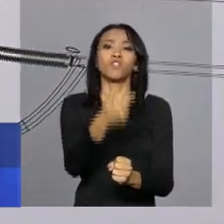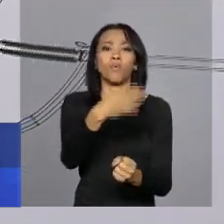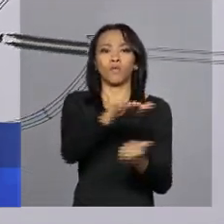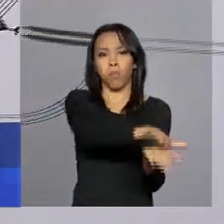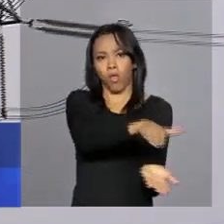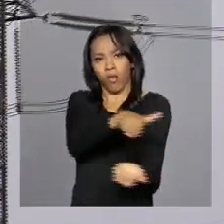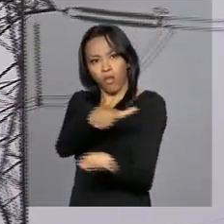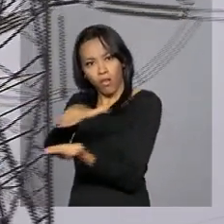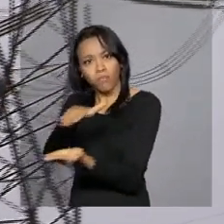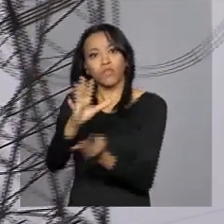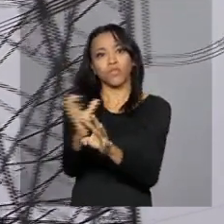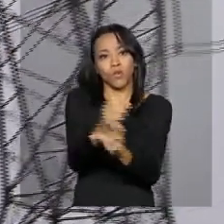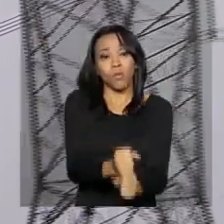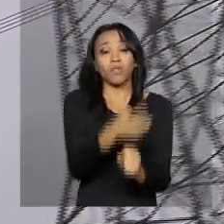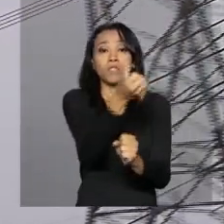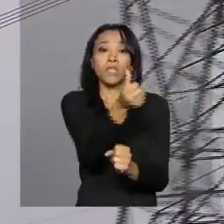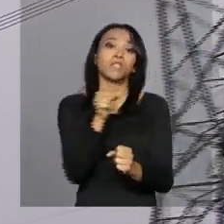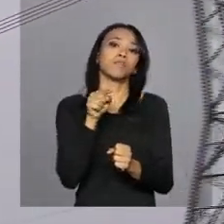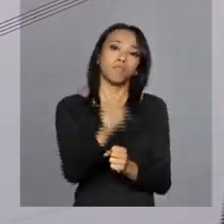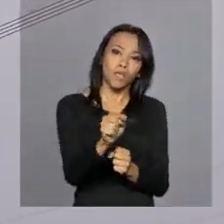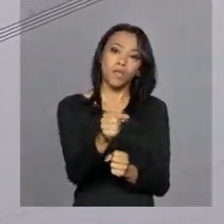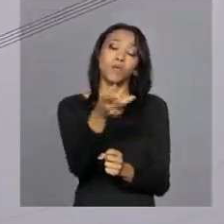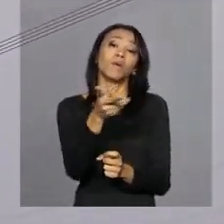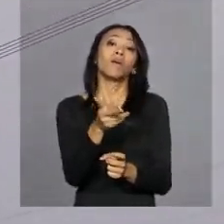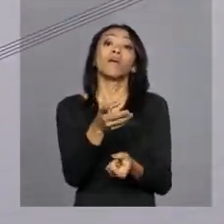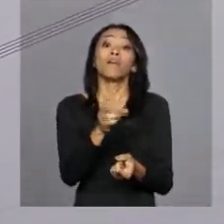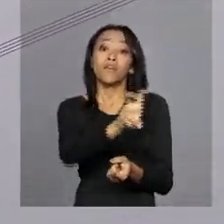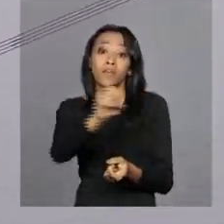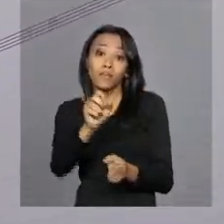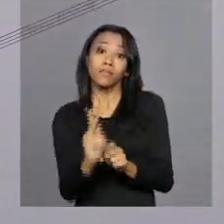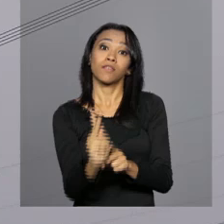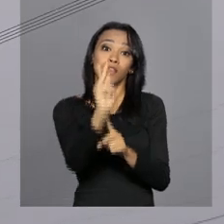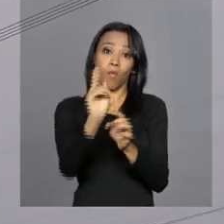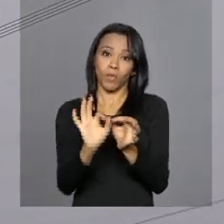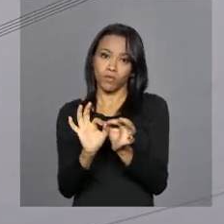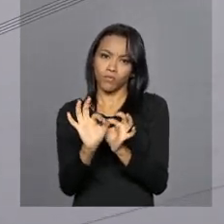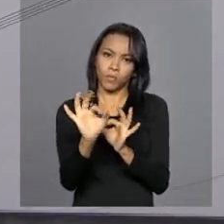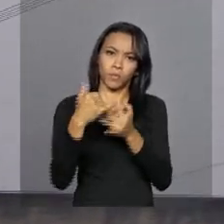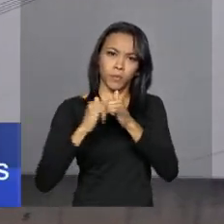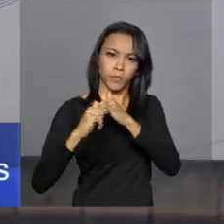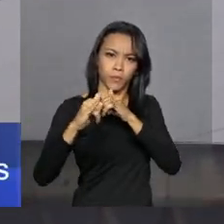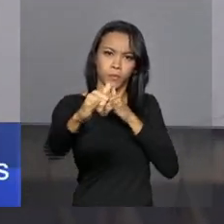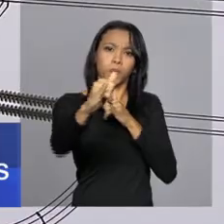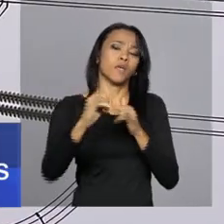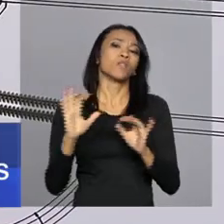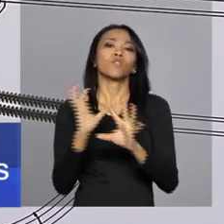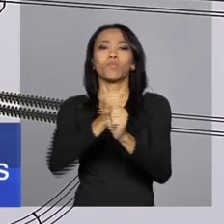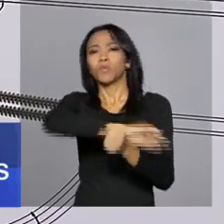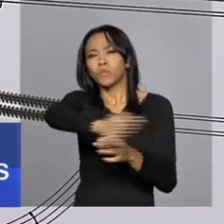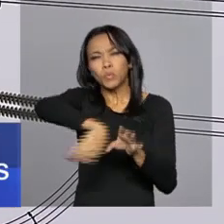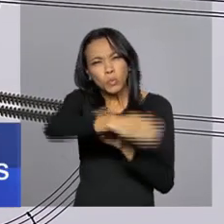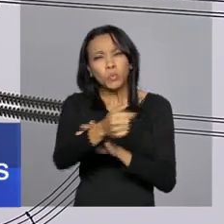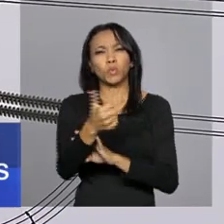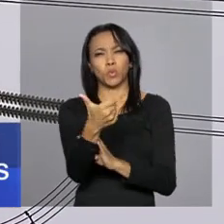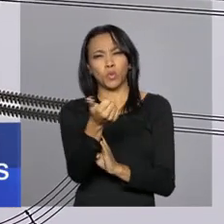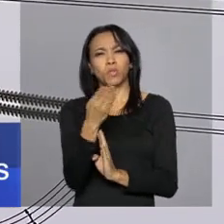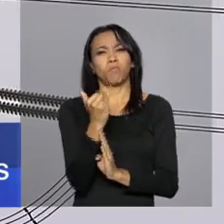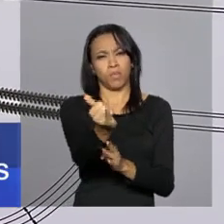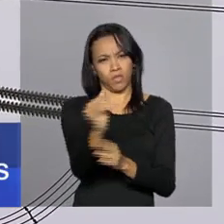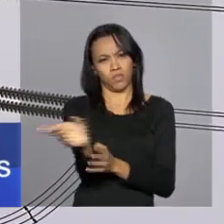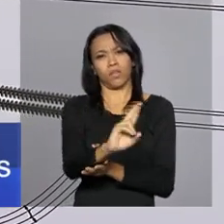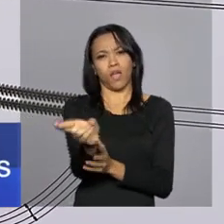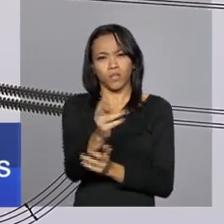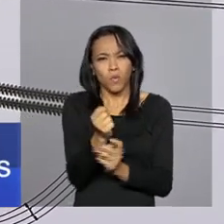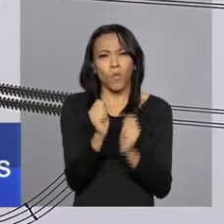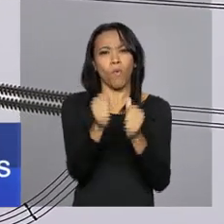lotes que somam 6.500 quilômetros de linhas de transmissão. O investimento ultrapassa 12 bilhões de reais e deve